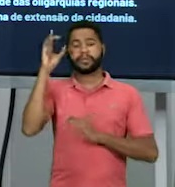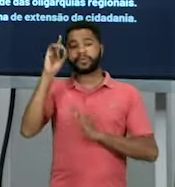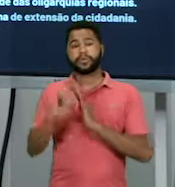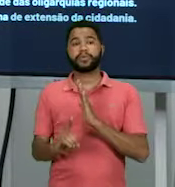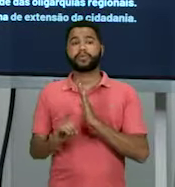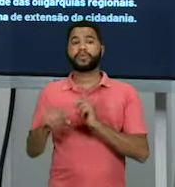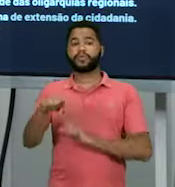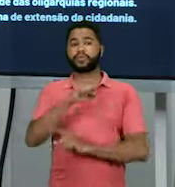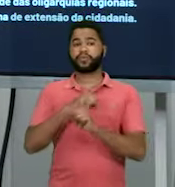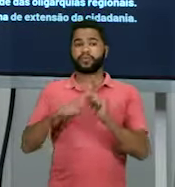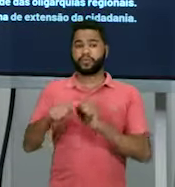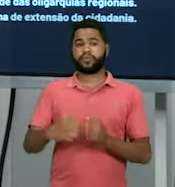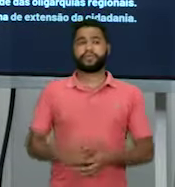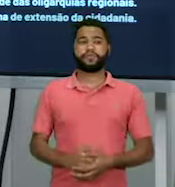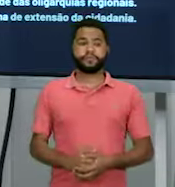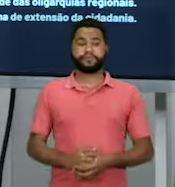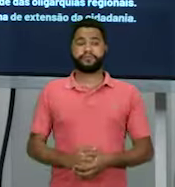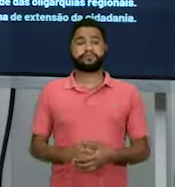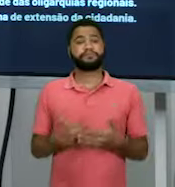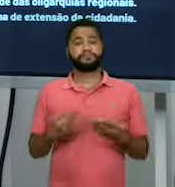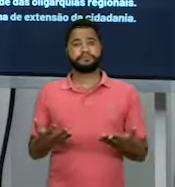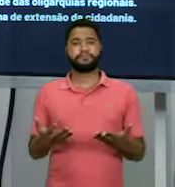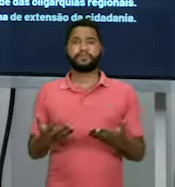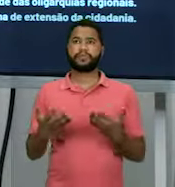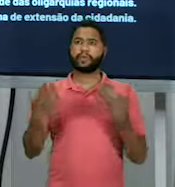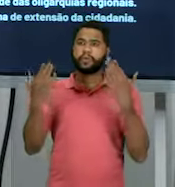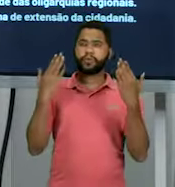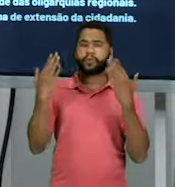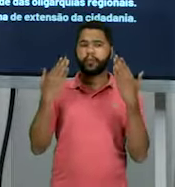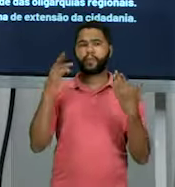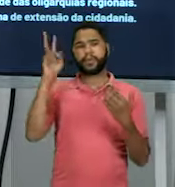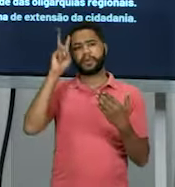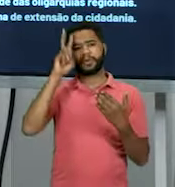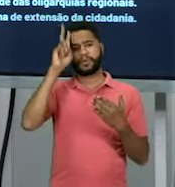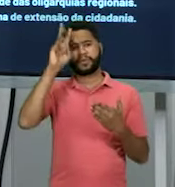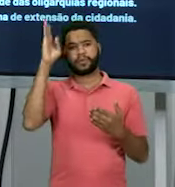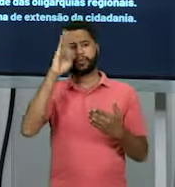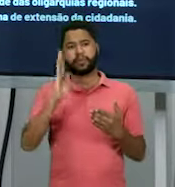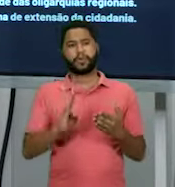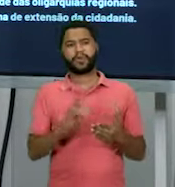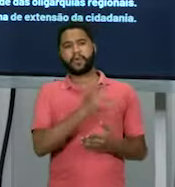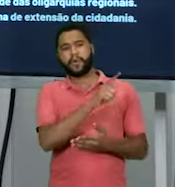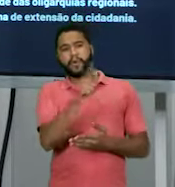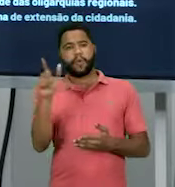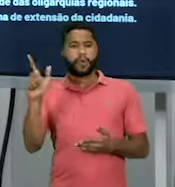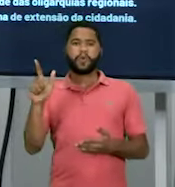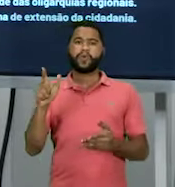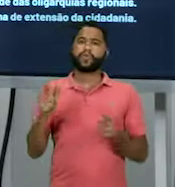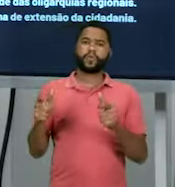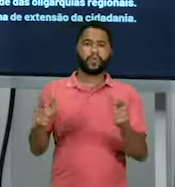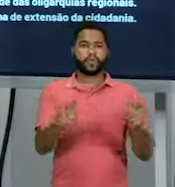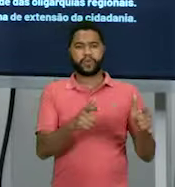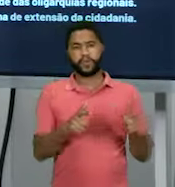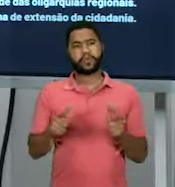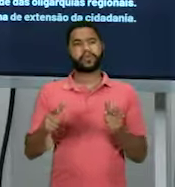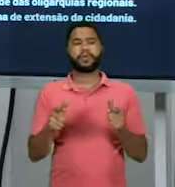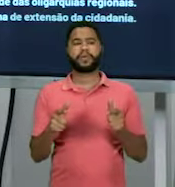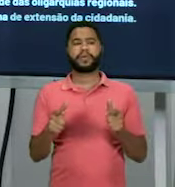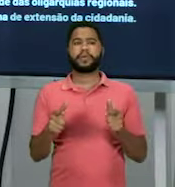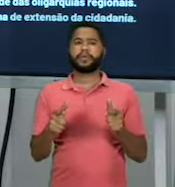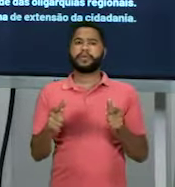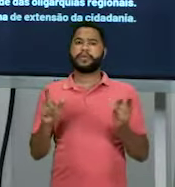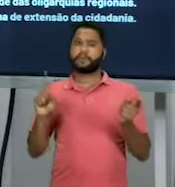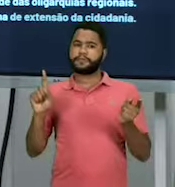sociais, né? E aí ele compara a história do Brasil com outros lugares, né? Que tiveram, que